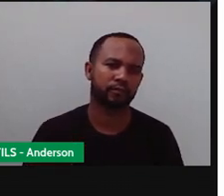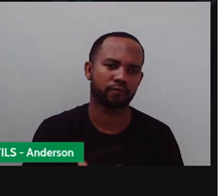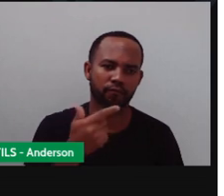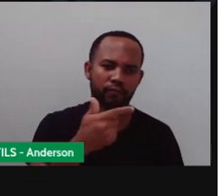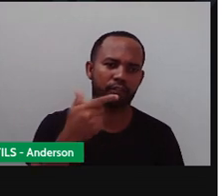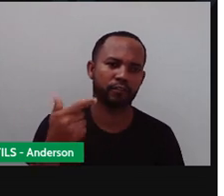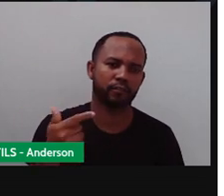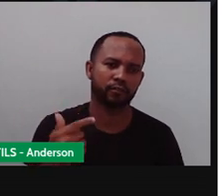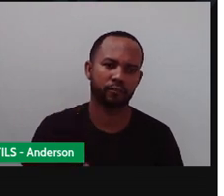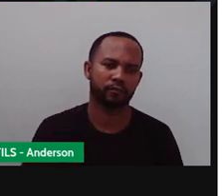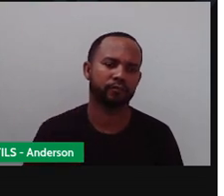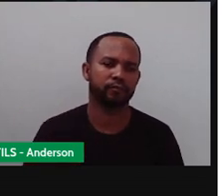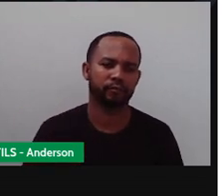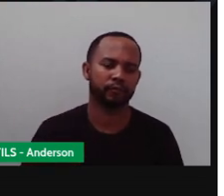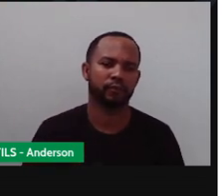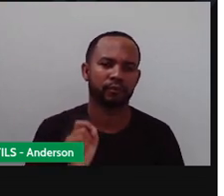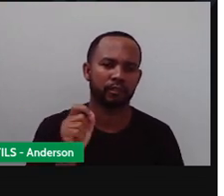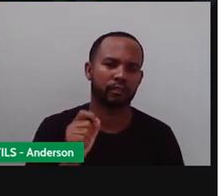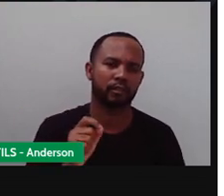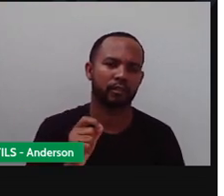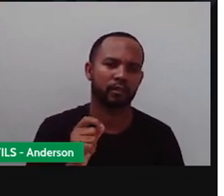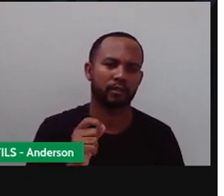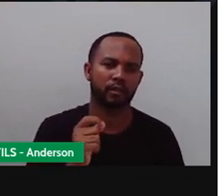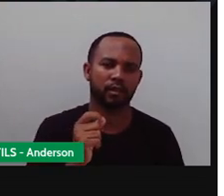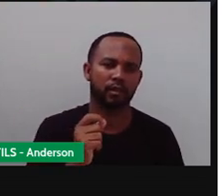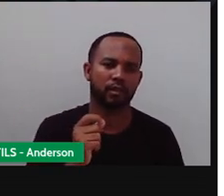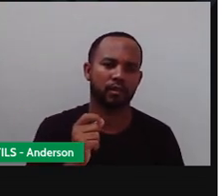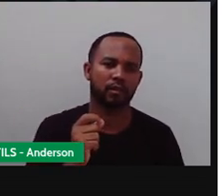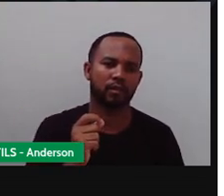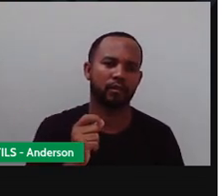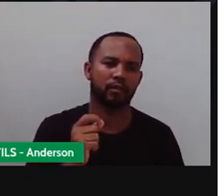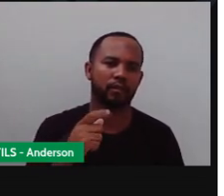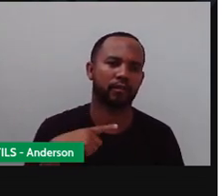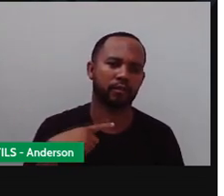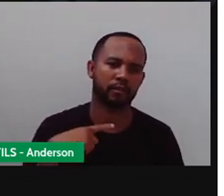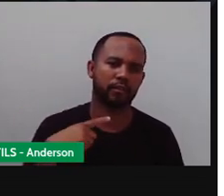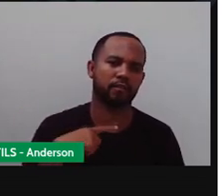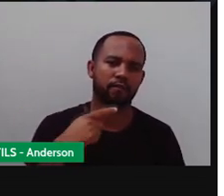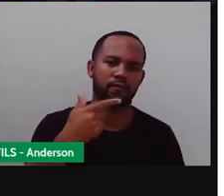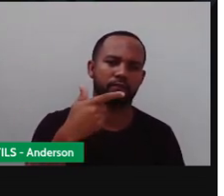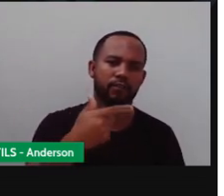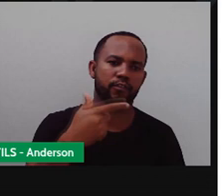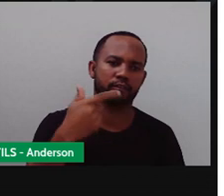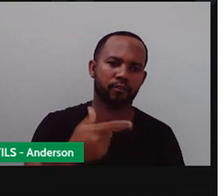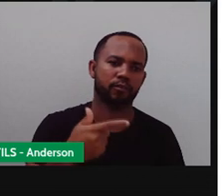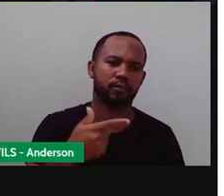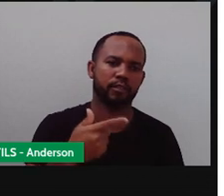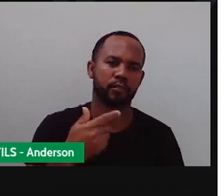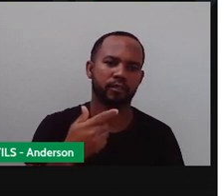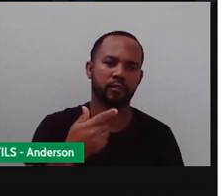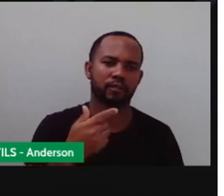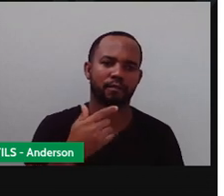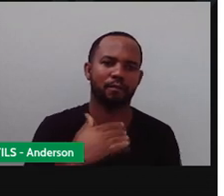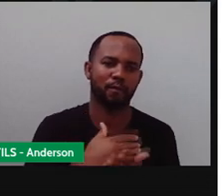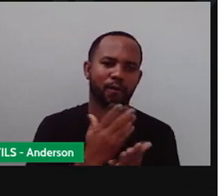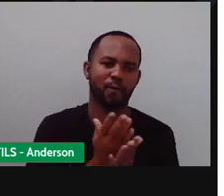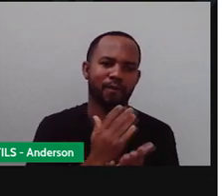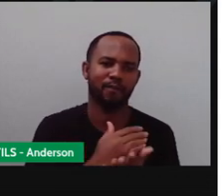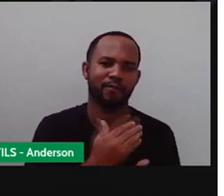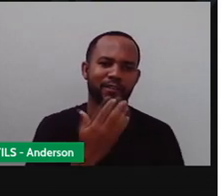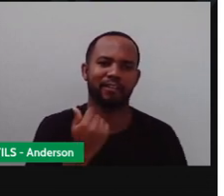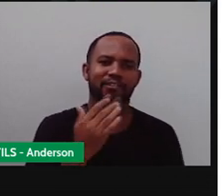e dois. Então, quantos bolinhos restaram? Vinte e dois bolinhos. Pô, Gabriel comeu o bolo pra caramba, viu?